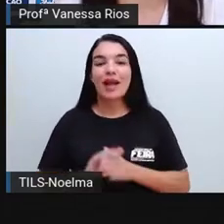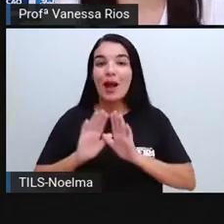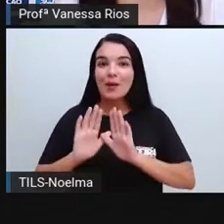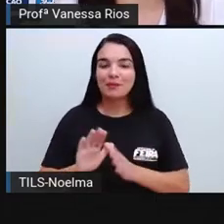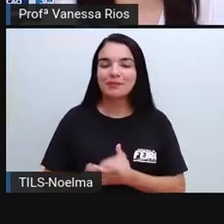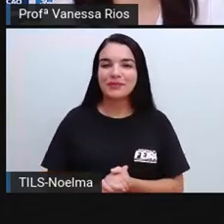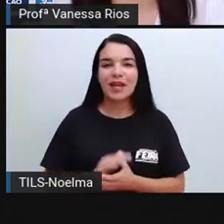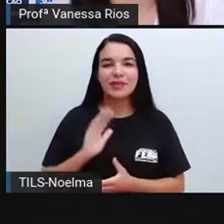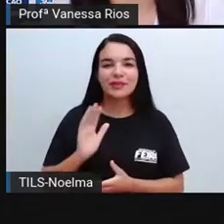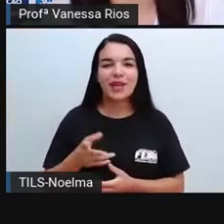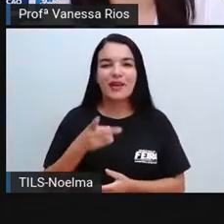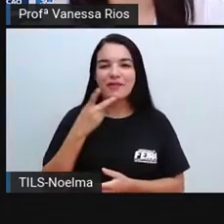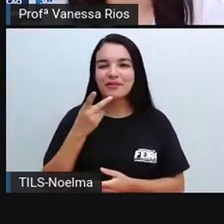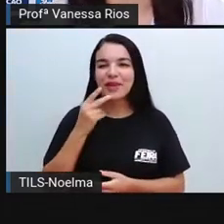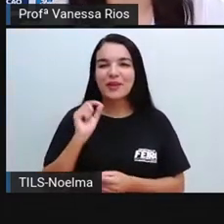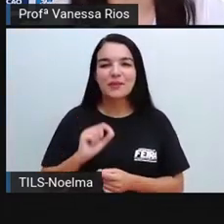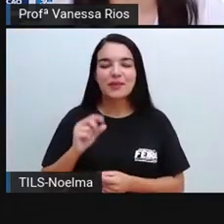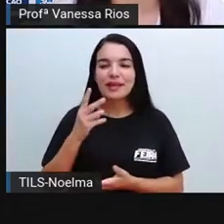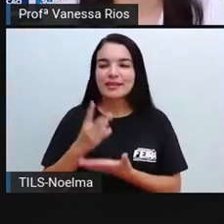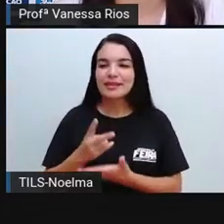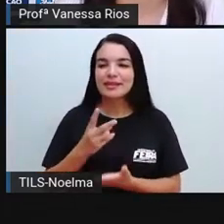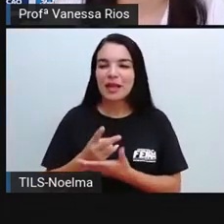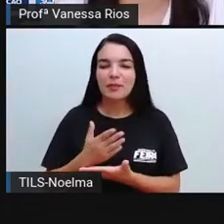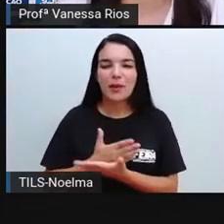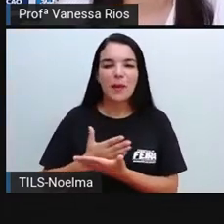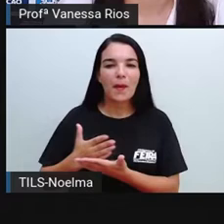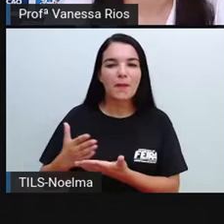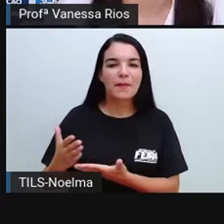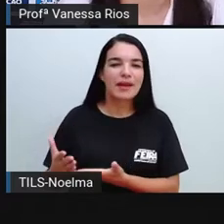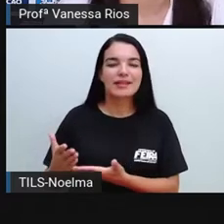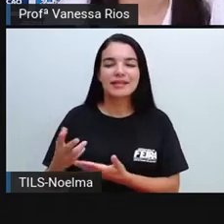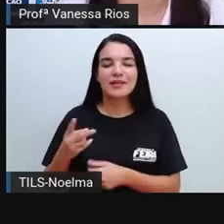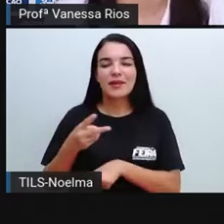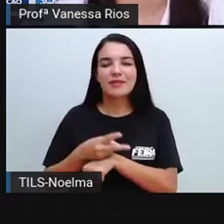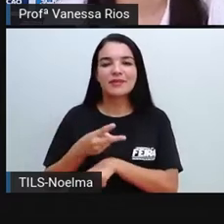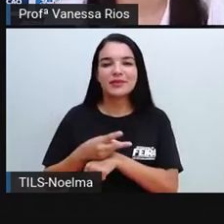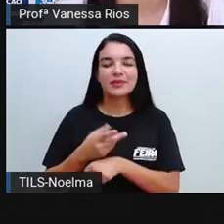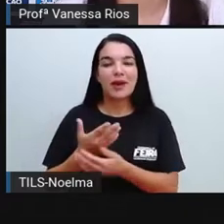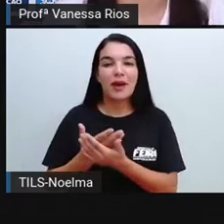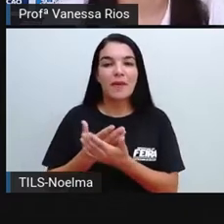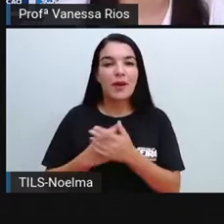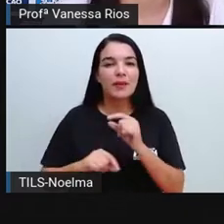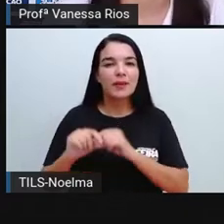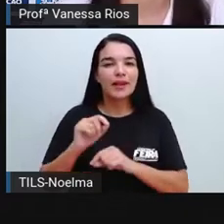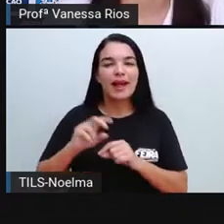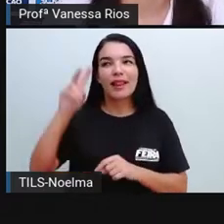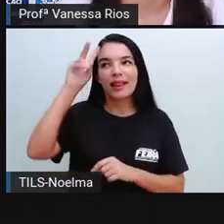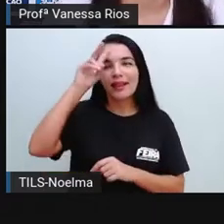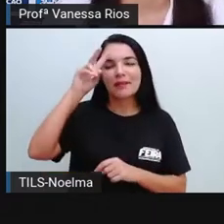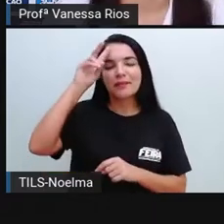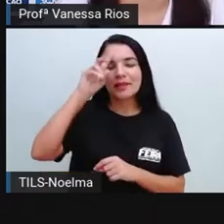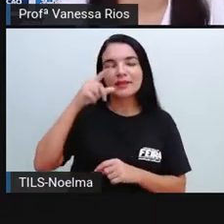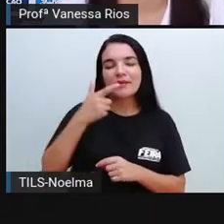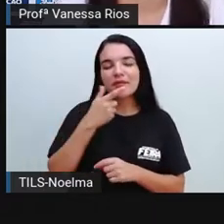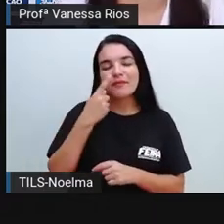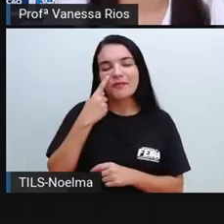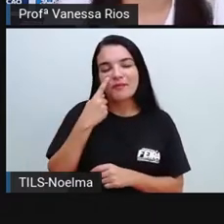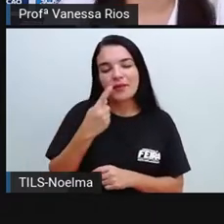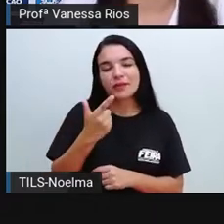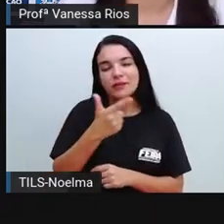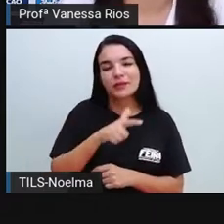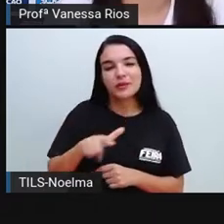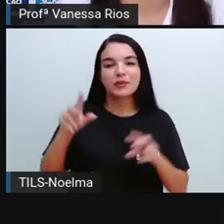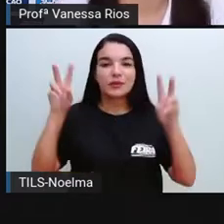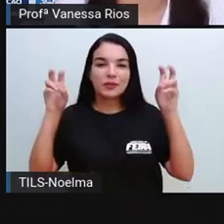toda vez que a PRO começa agora uma videoaula, né? De ciências humanas, nós começamos relembrando e revisando esse assunto tão